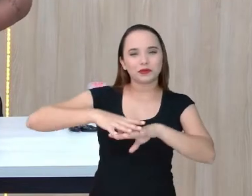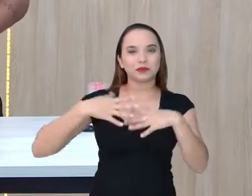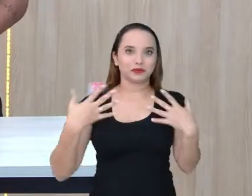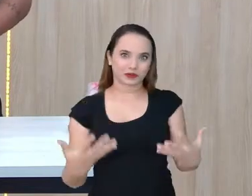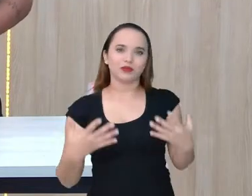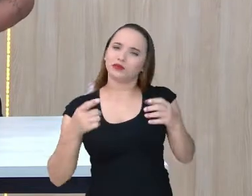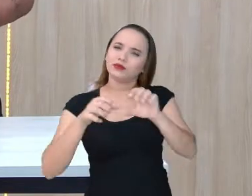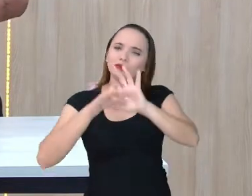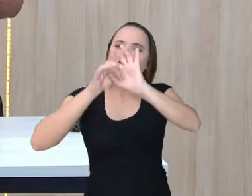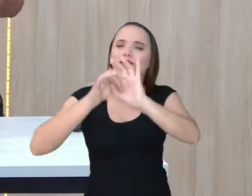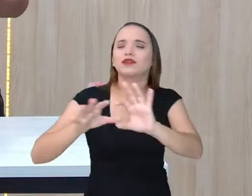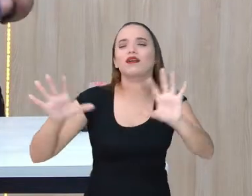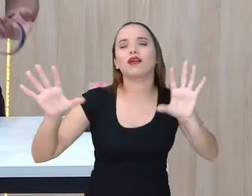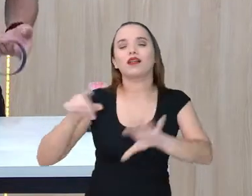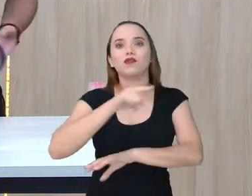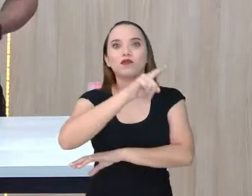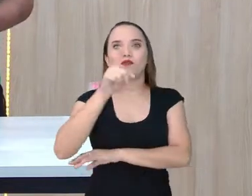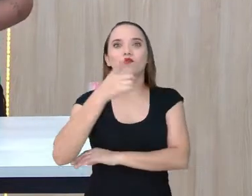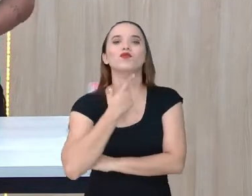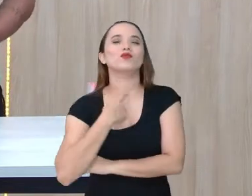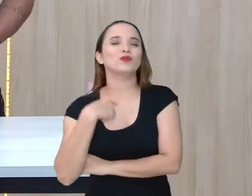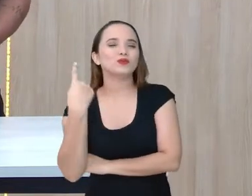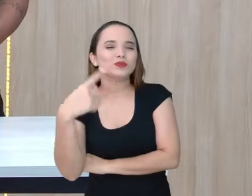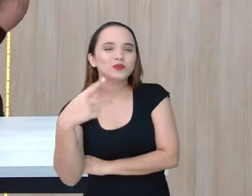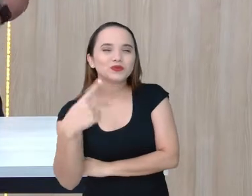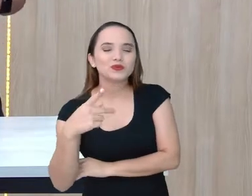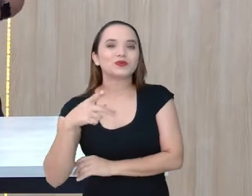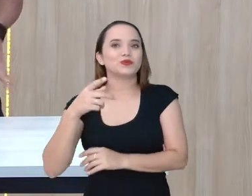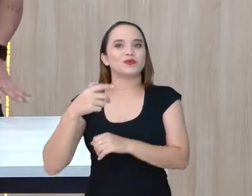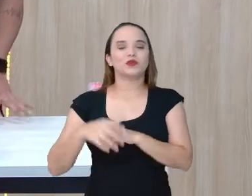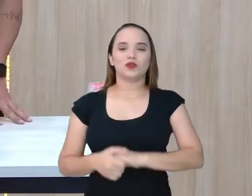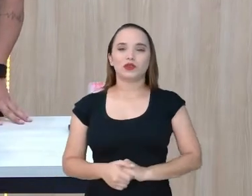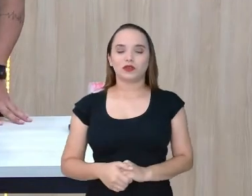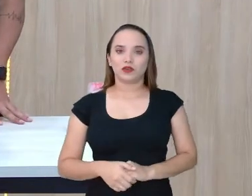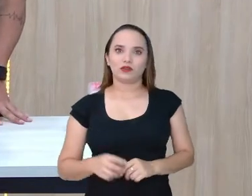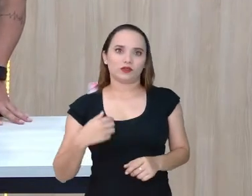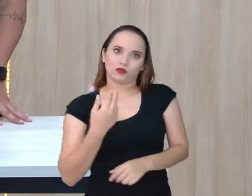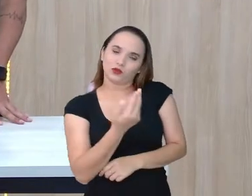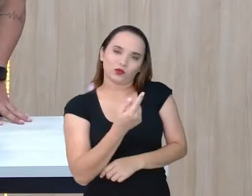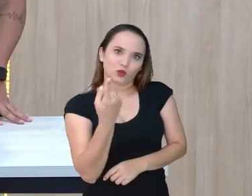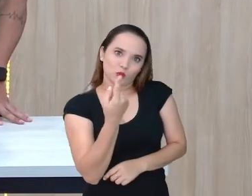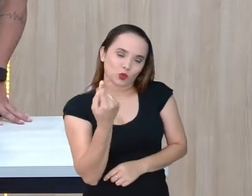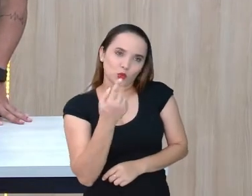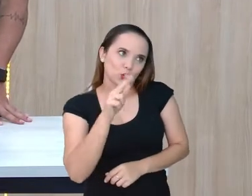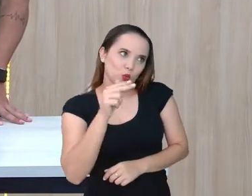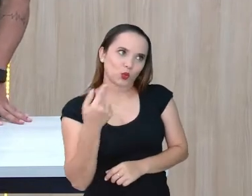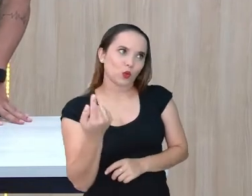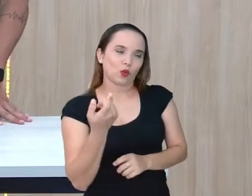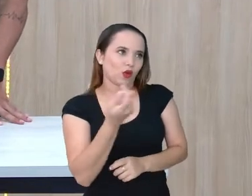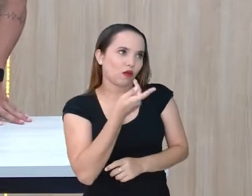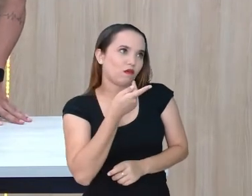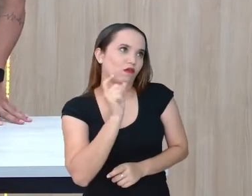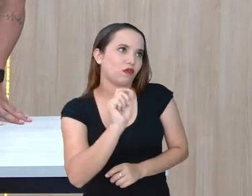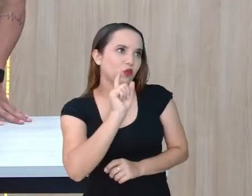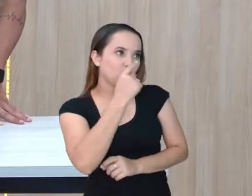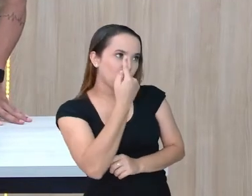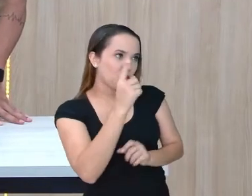aí à vontade para explorar toda essa parte. Porque a gente nunca fala de uma coisa só, né? gente sempre... Intertextualidade. É.